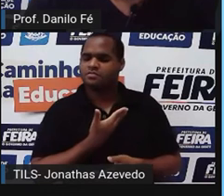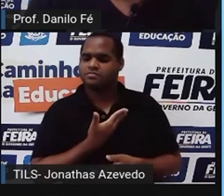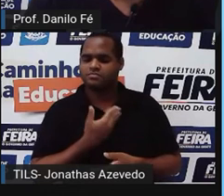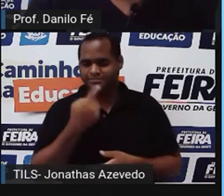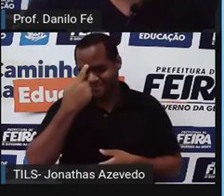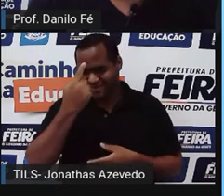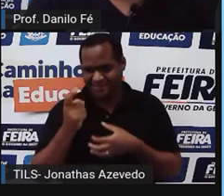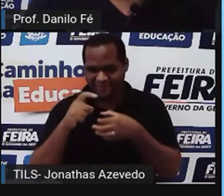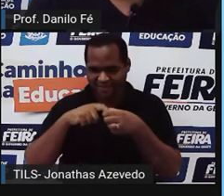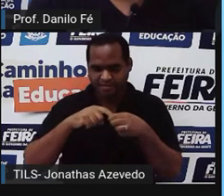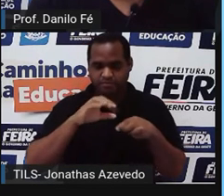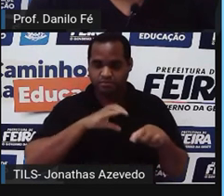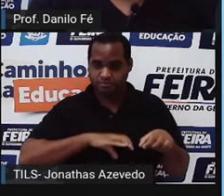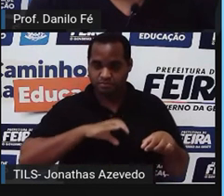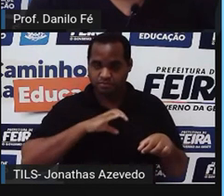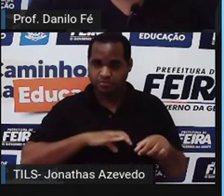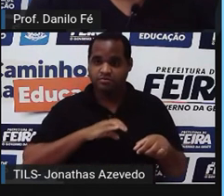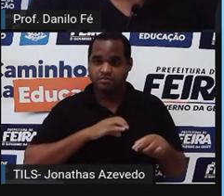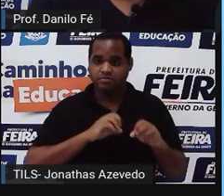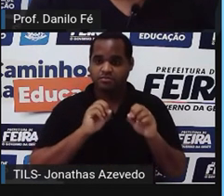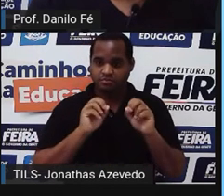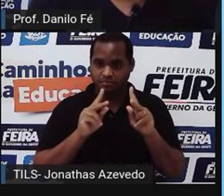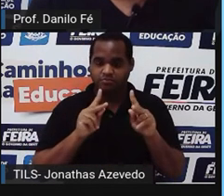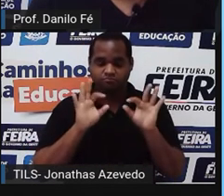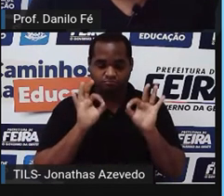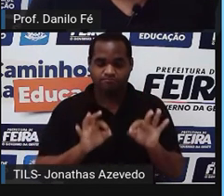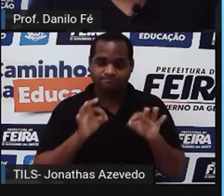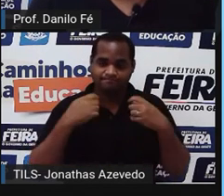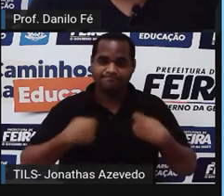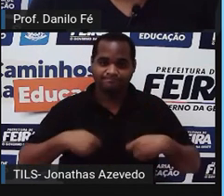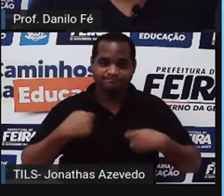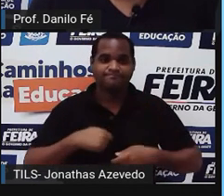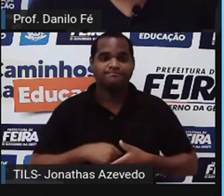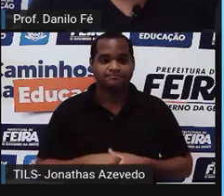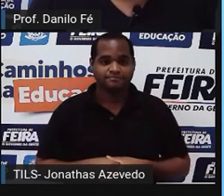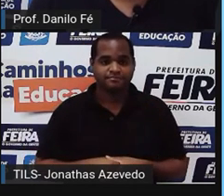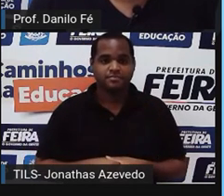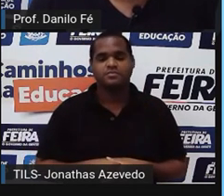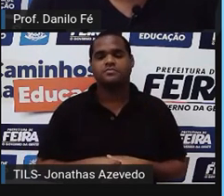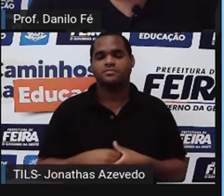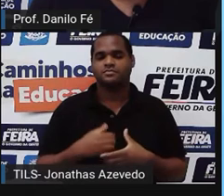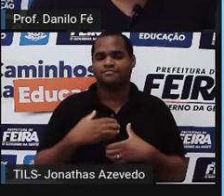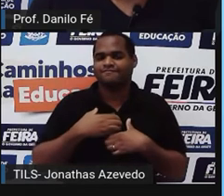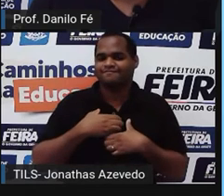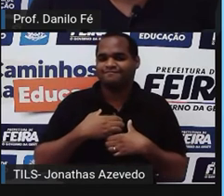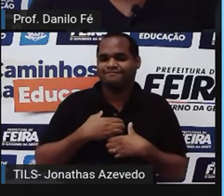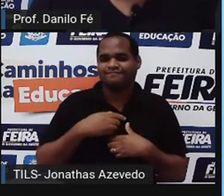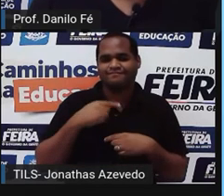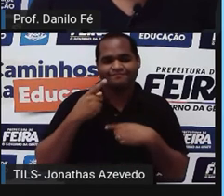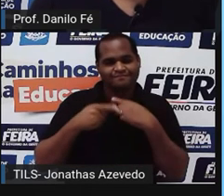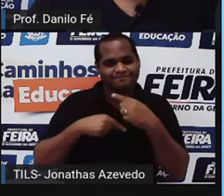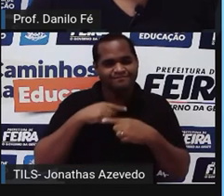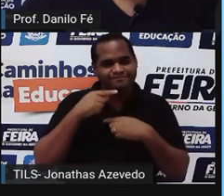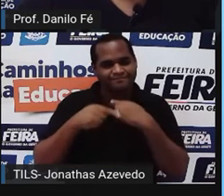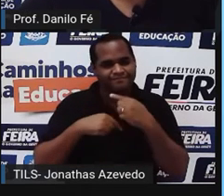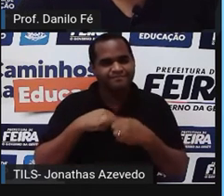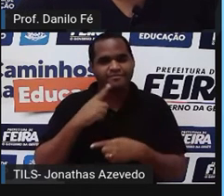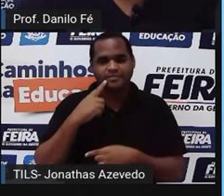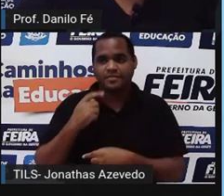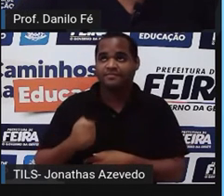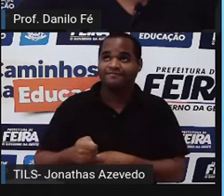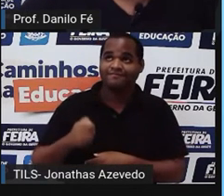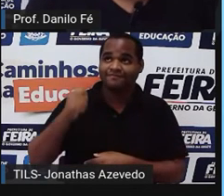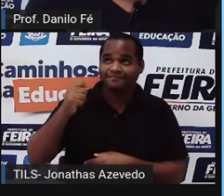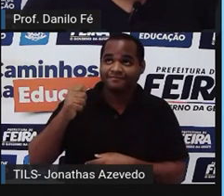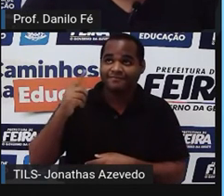voltar a Portugal mesmo. Aí ele sente que esse é o estupim para levantar a espada e dizer independência